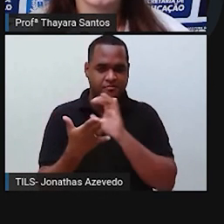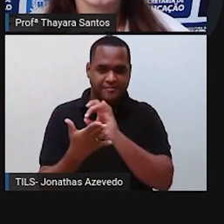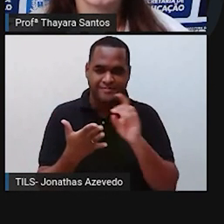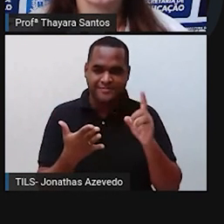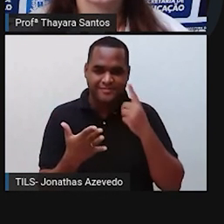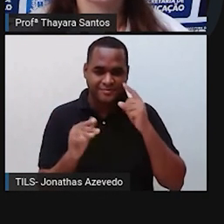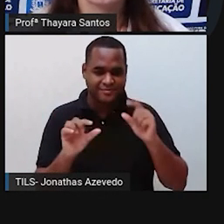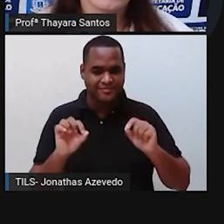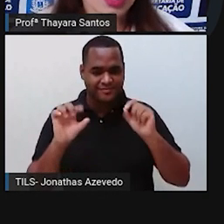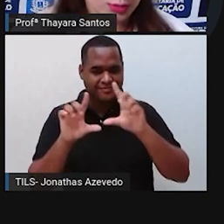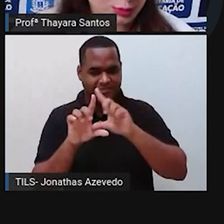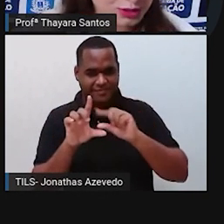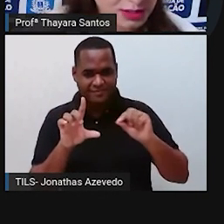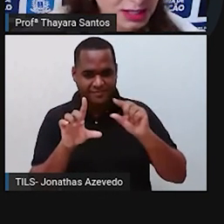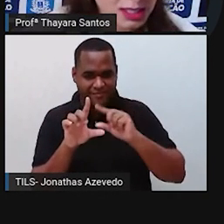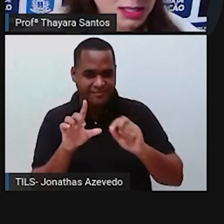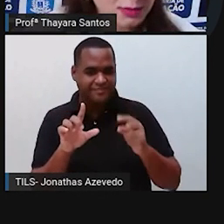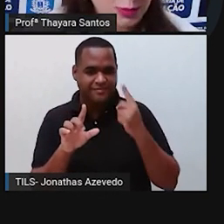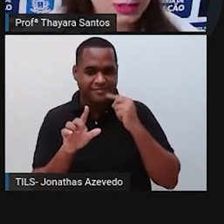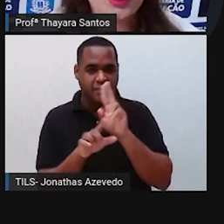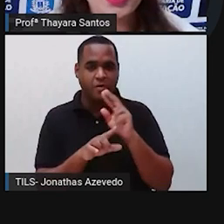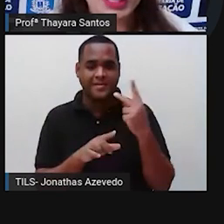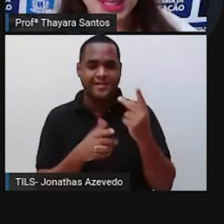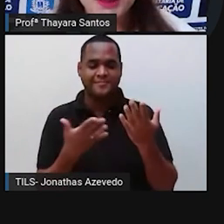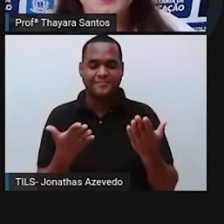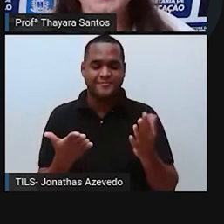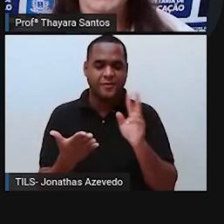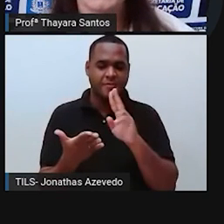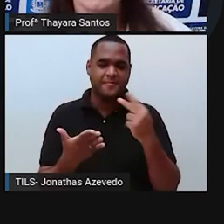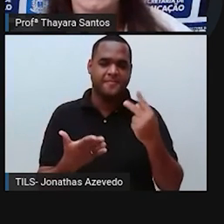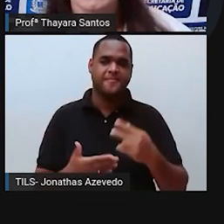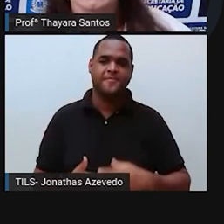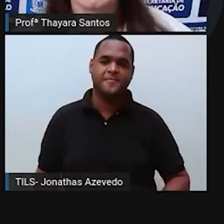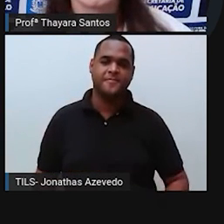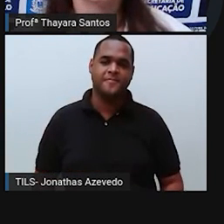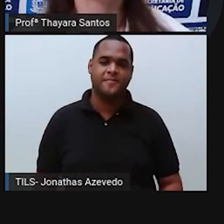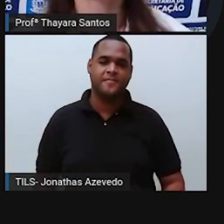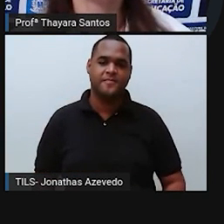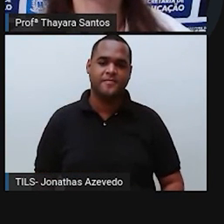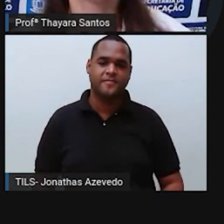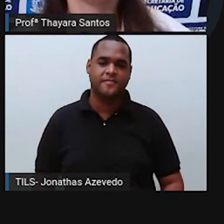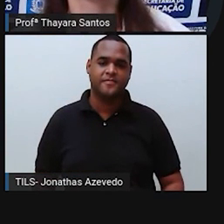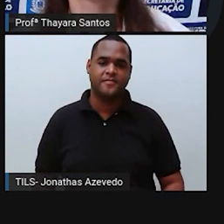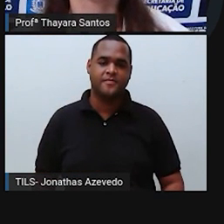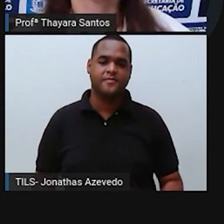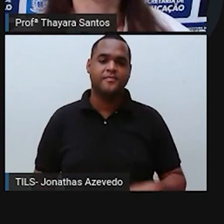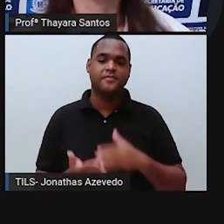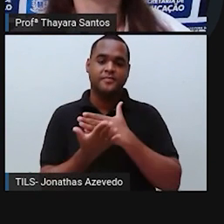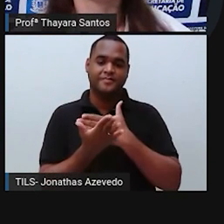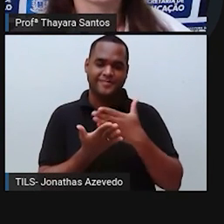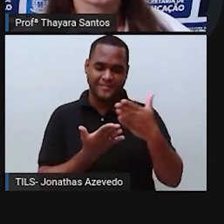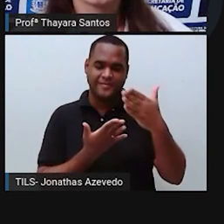esse link. Vão colocar o nome de vocês. Vou botar o meu aqui. Vão dar um start.